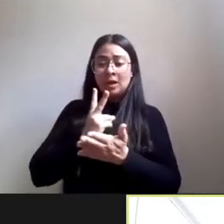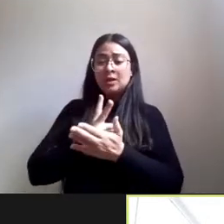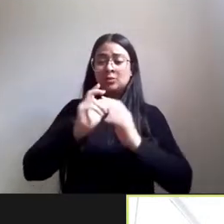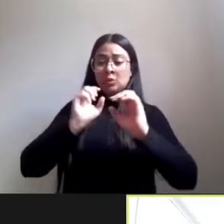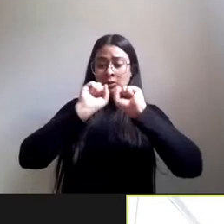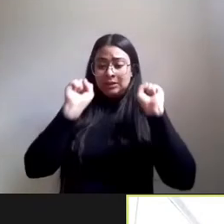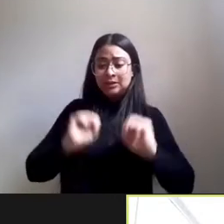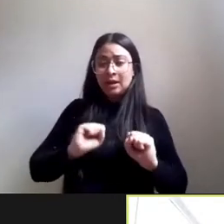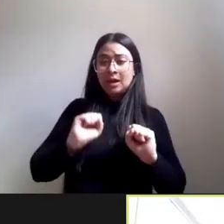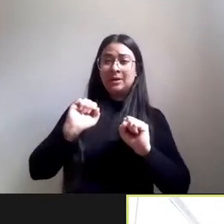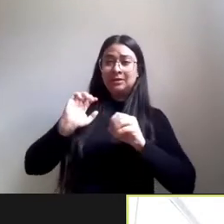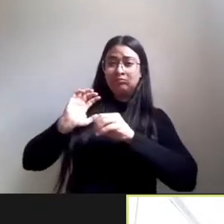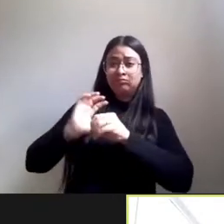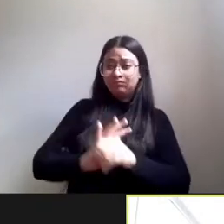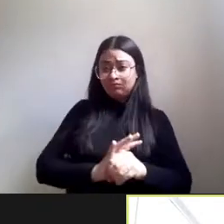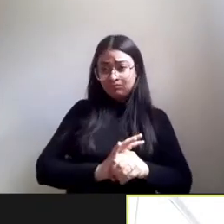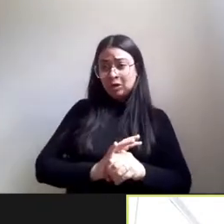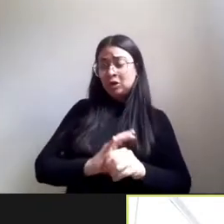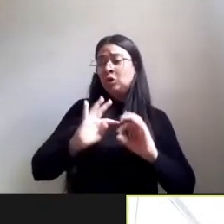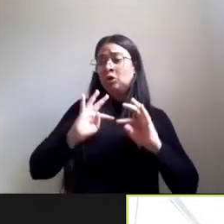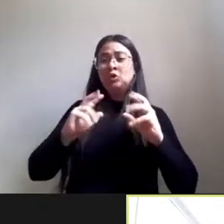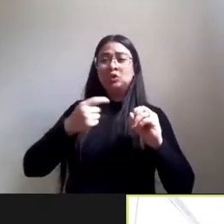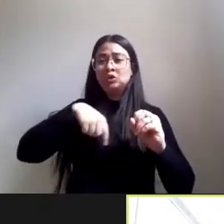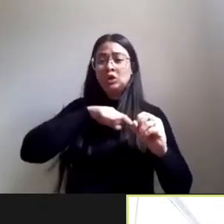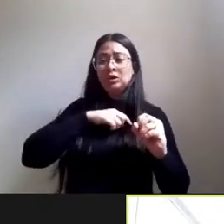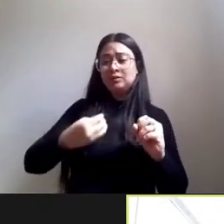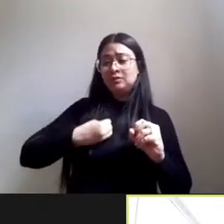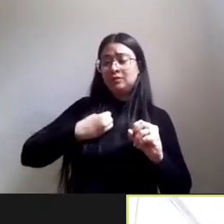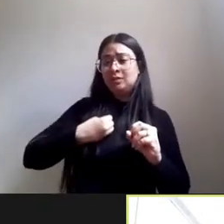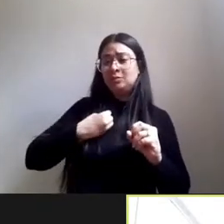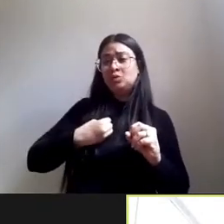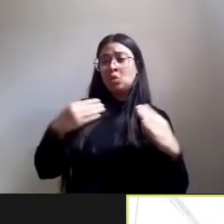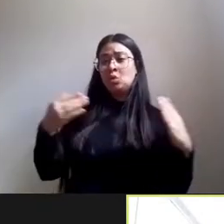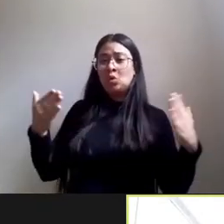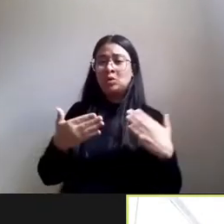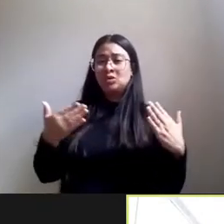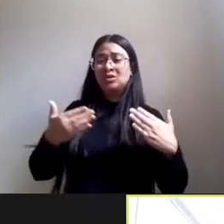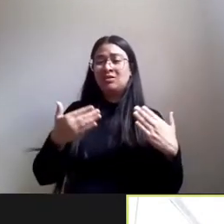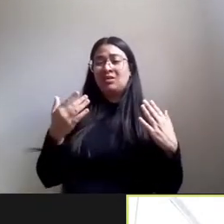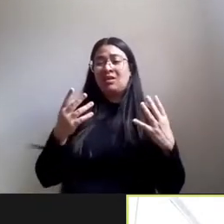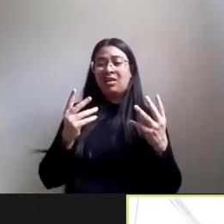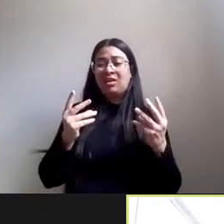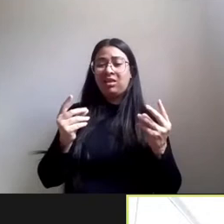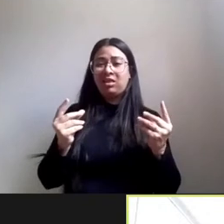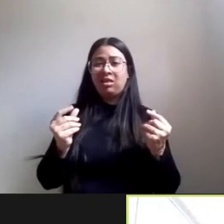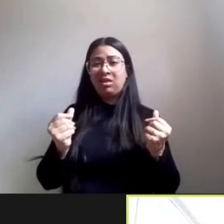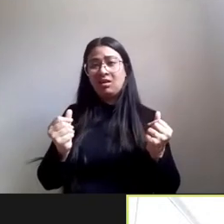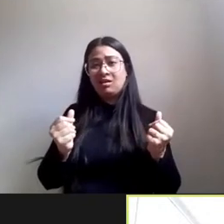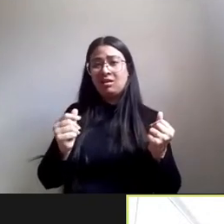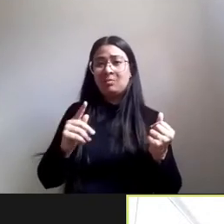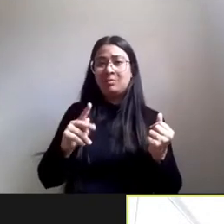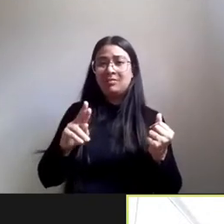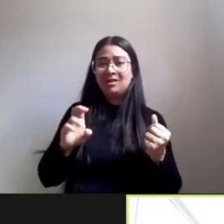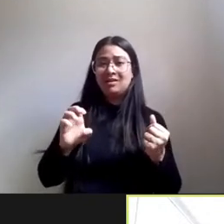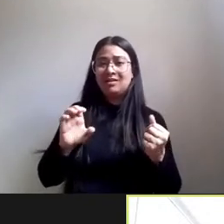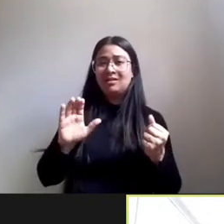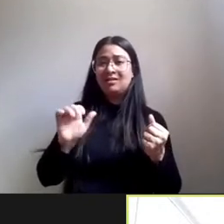tudo que a gente vive hoje é muito precário é muito instável é muito